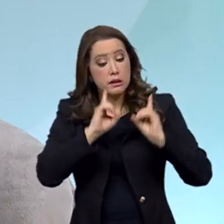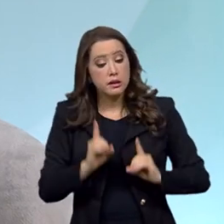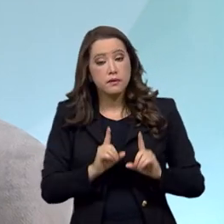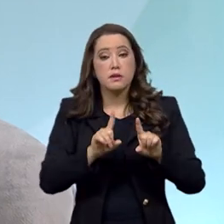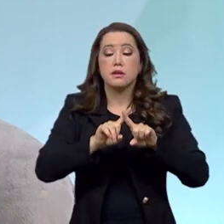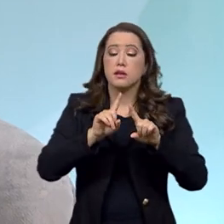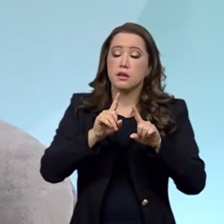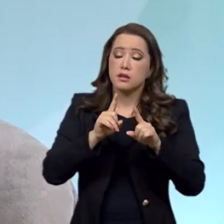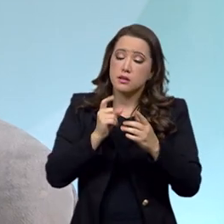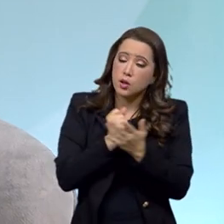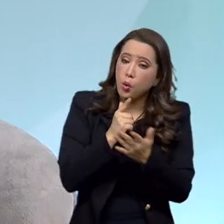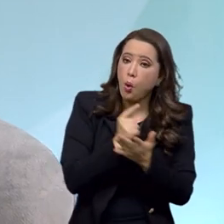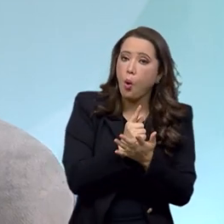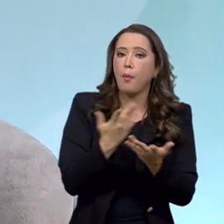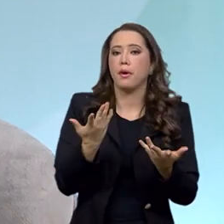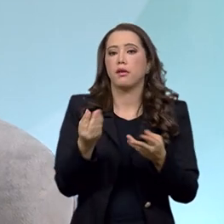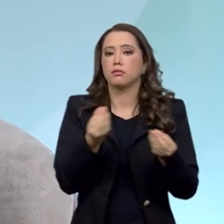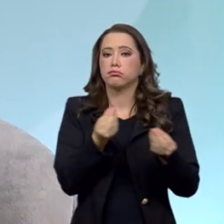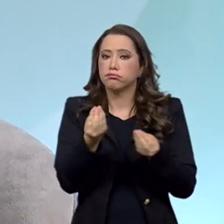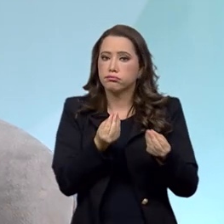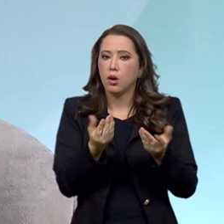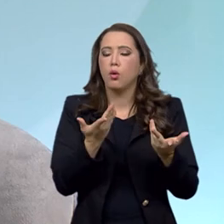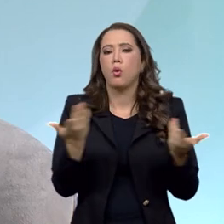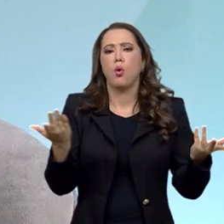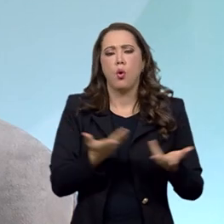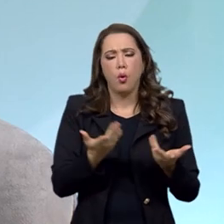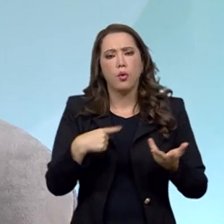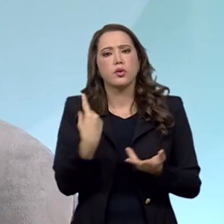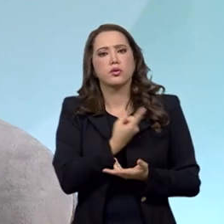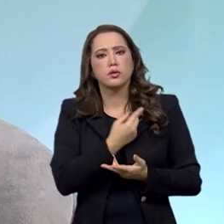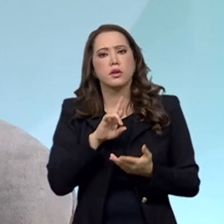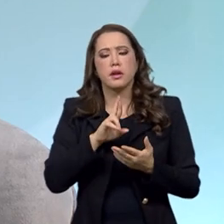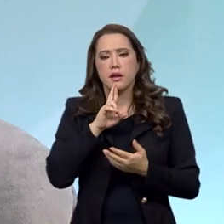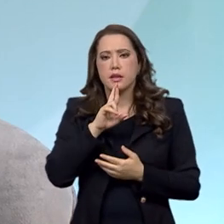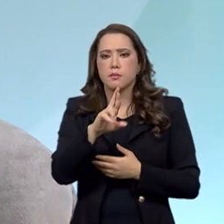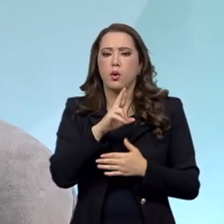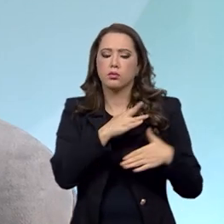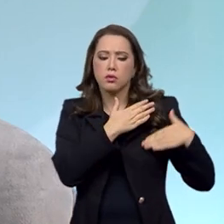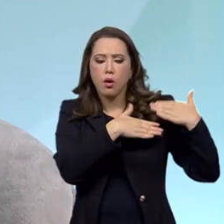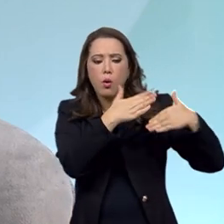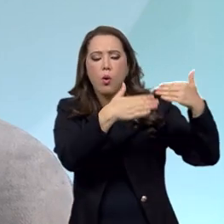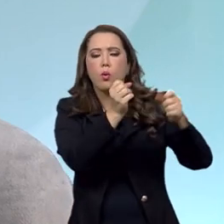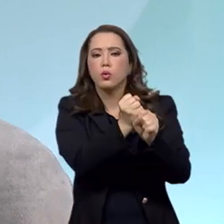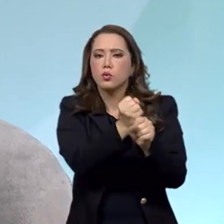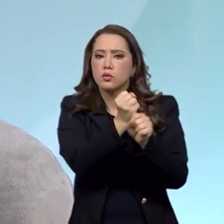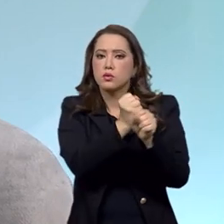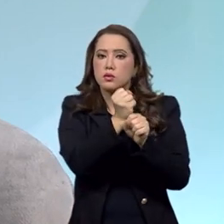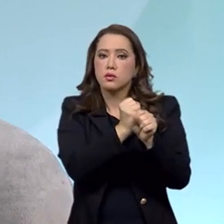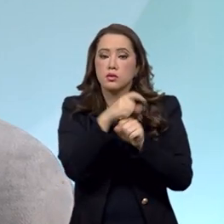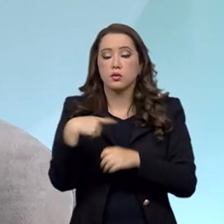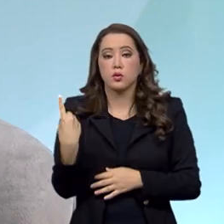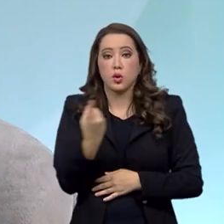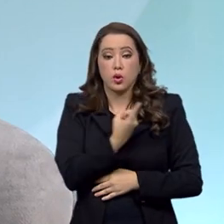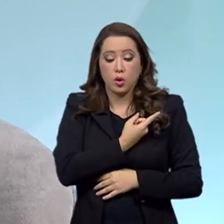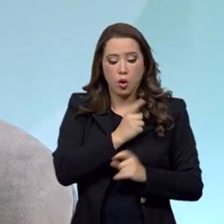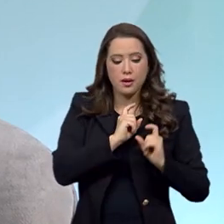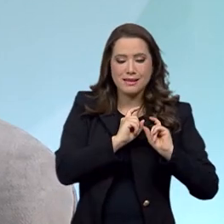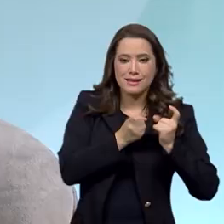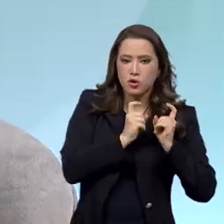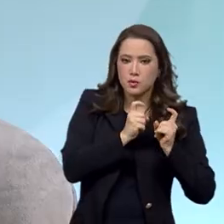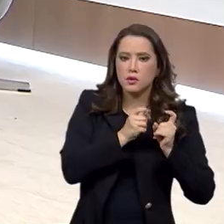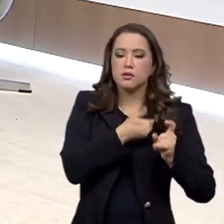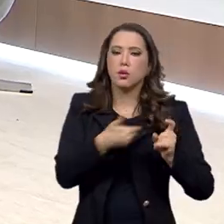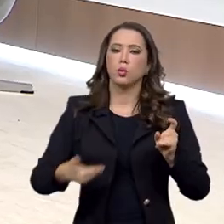ações que hoje são o resultado do que se plantou ao longo dos anos e nos tocou, enquanto governo, enquanto gestores, neste